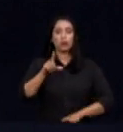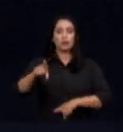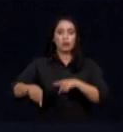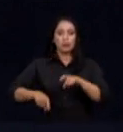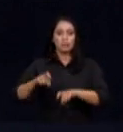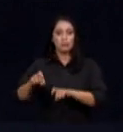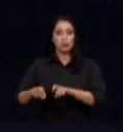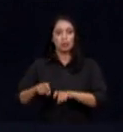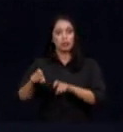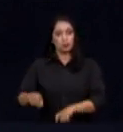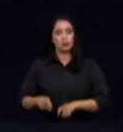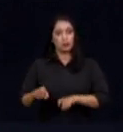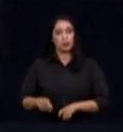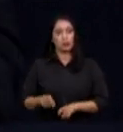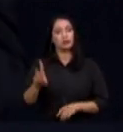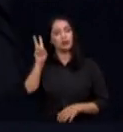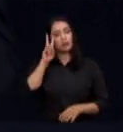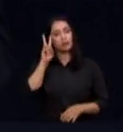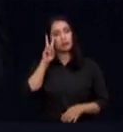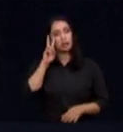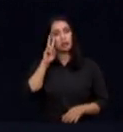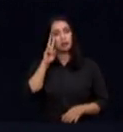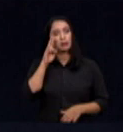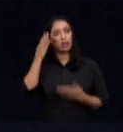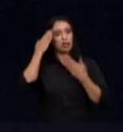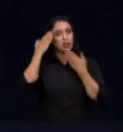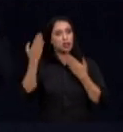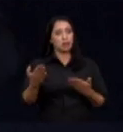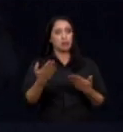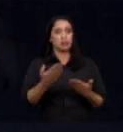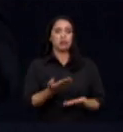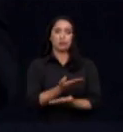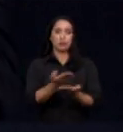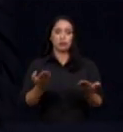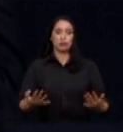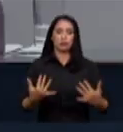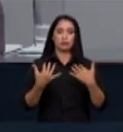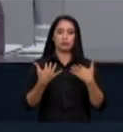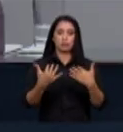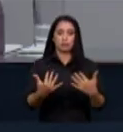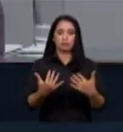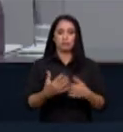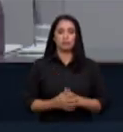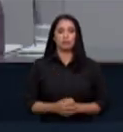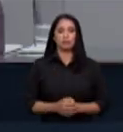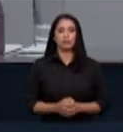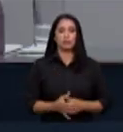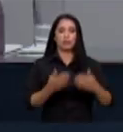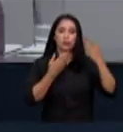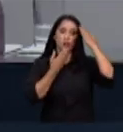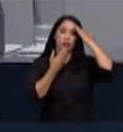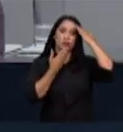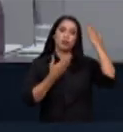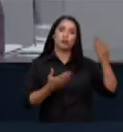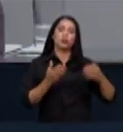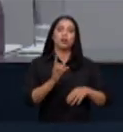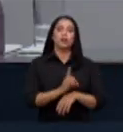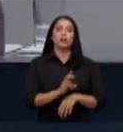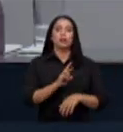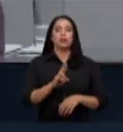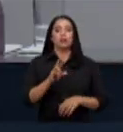fazer sempre essa lembrança. Excelência. Muito obrigado. Agradeço a todos que nos acompanharam. Boa tarde. Muito obrigado, doutor Fábio Ferreira, pela sua